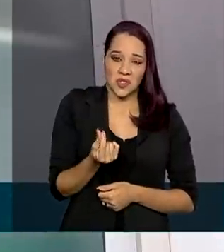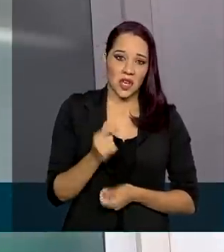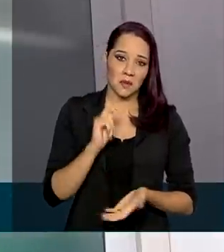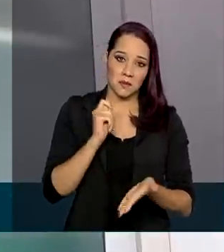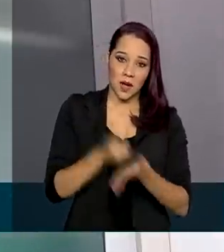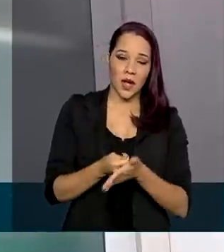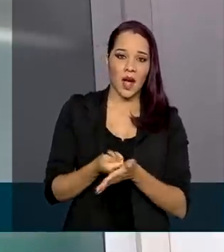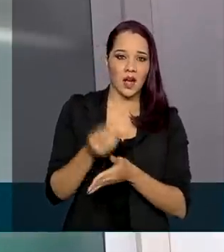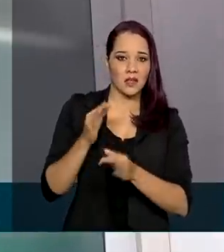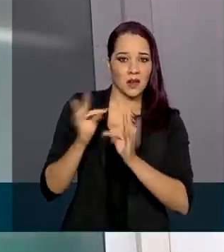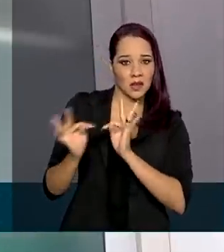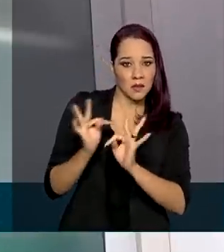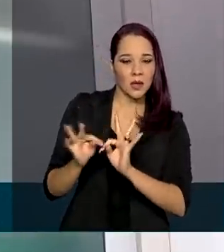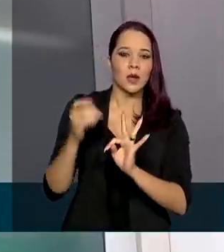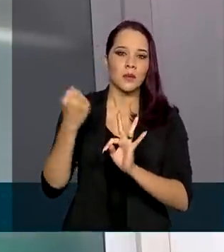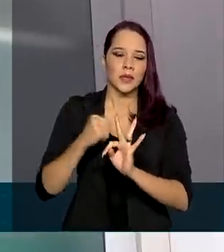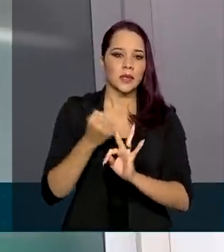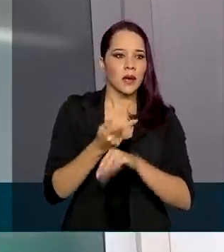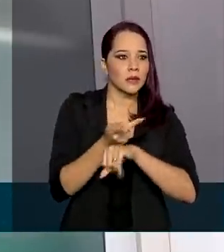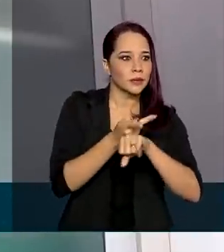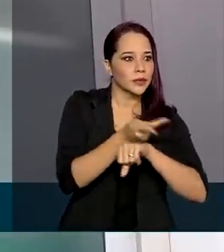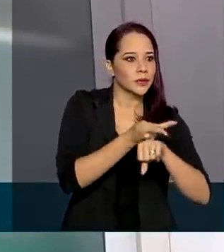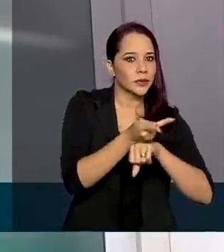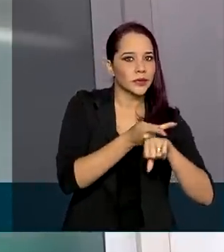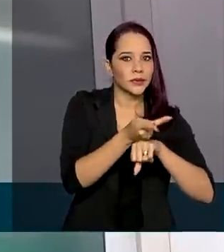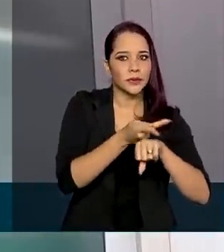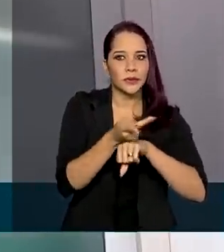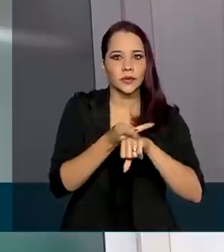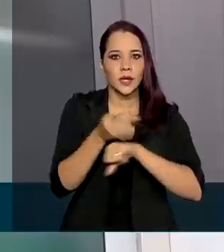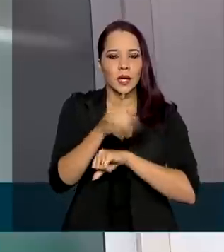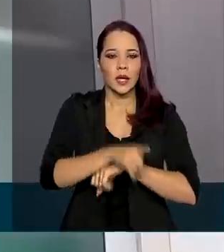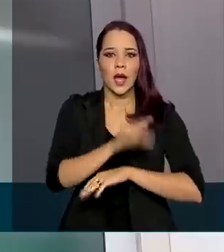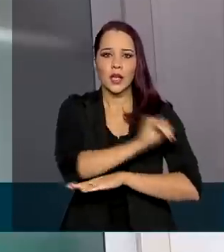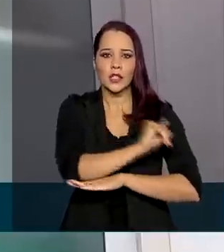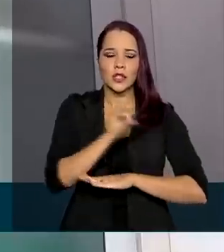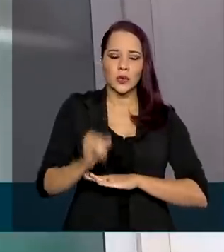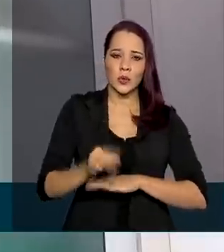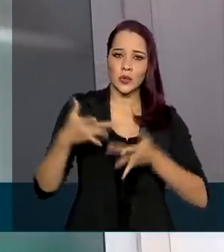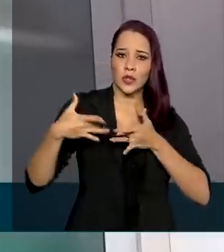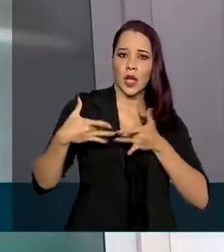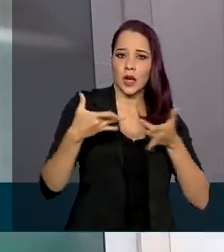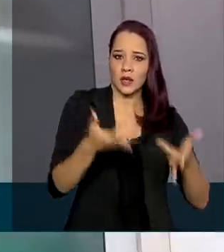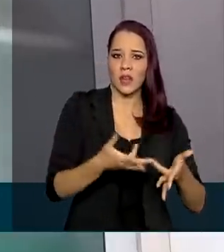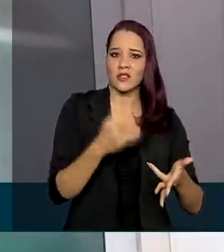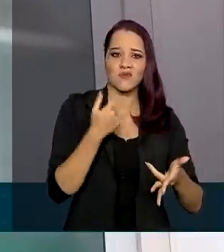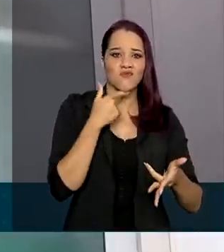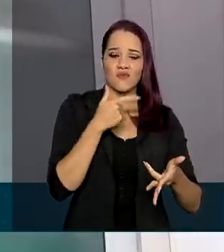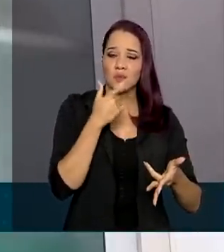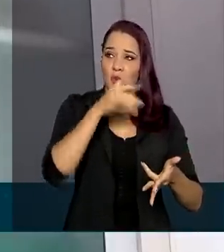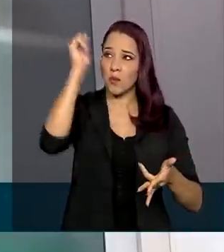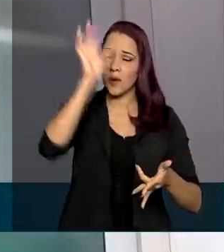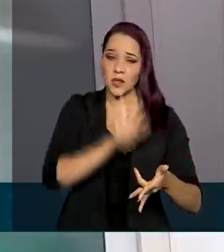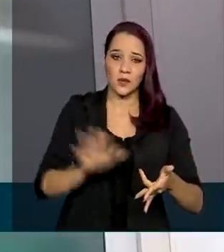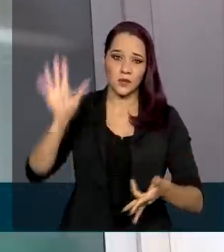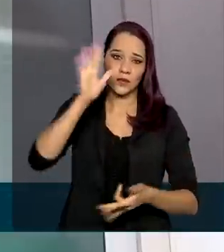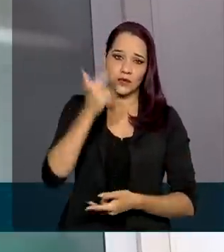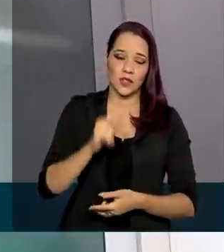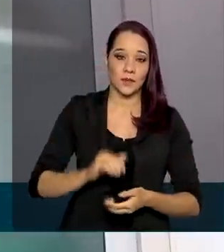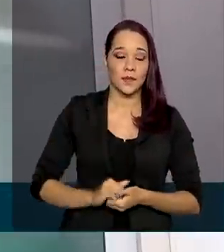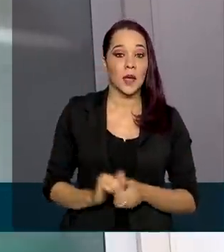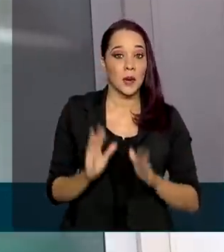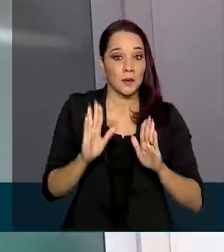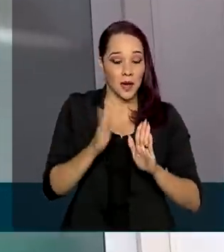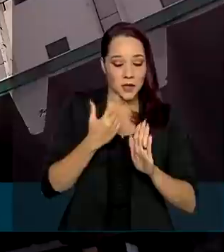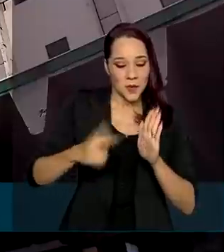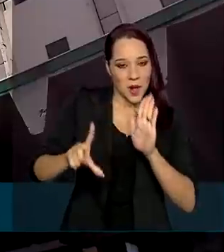pagar o tratamento precisava correr atrás de entidades filantrópicas, que não estavam disponíveis em todo o país. Mas